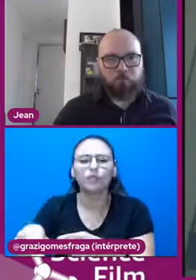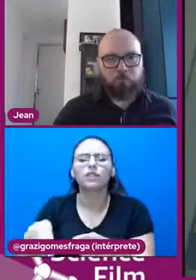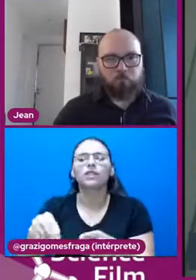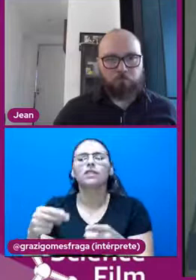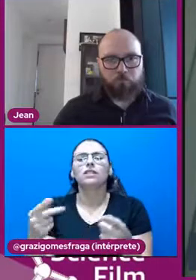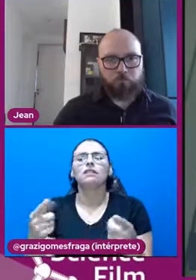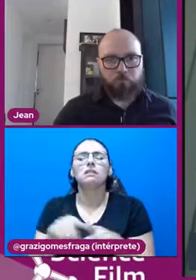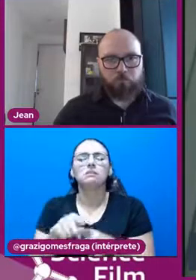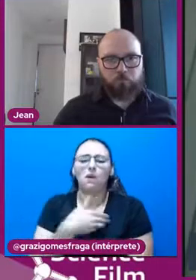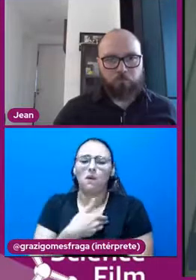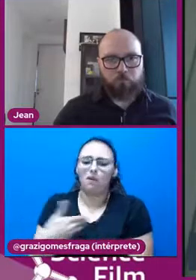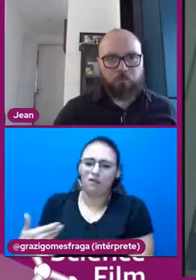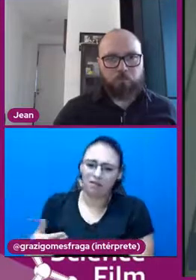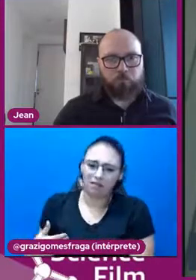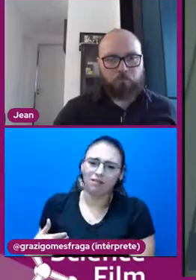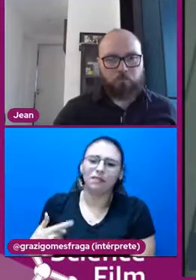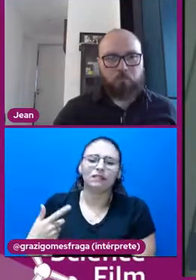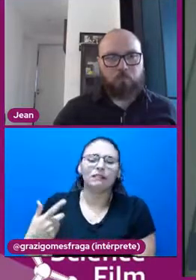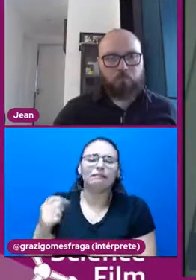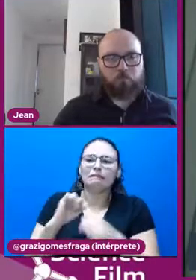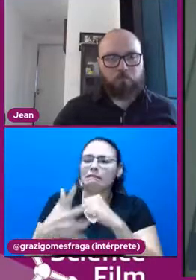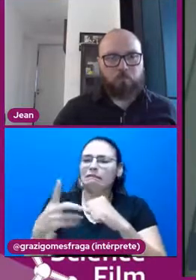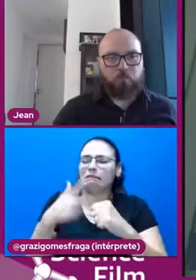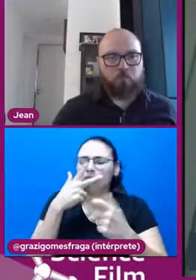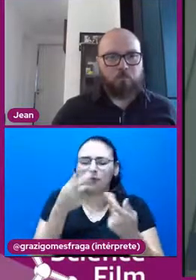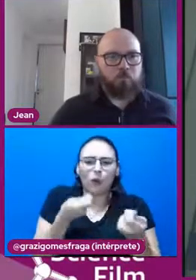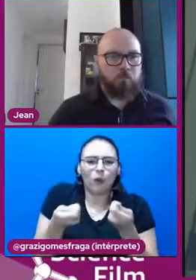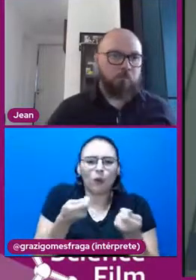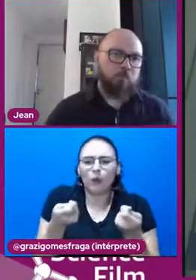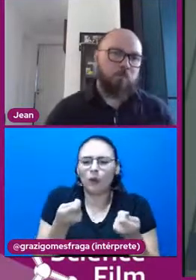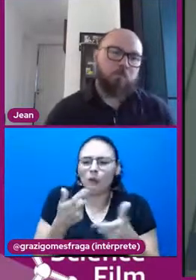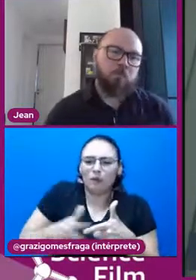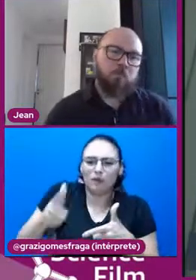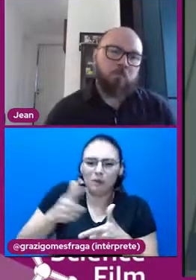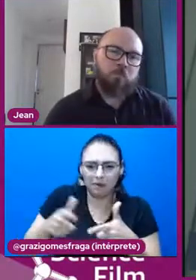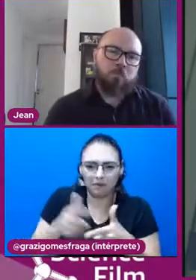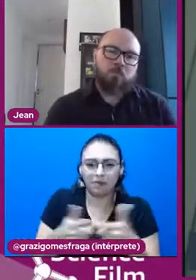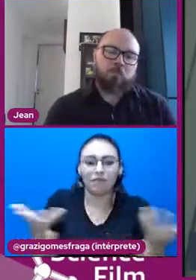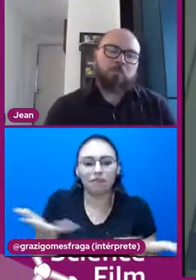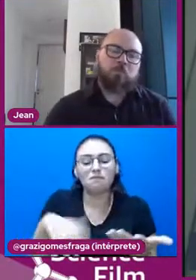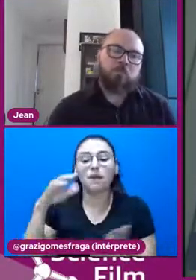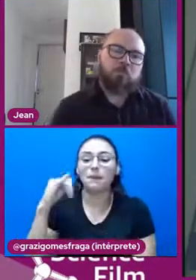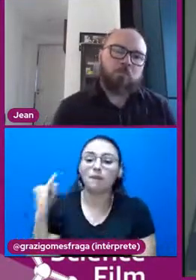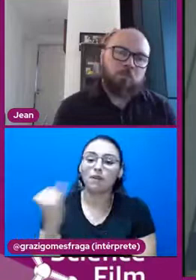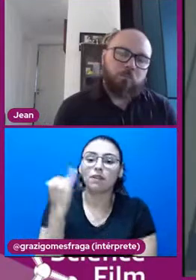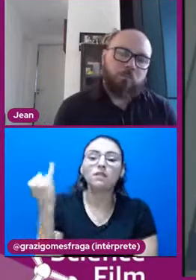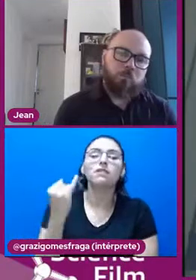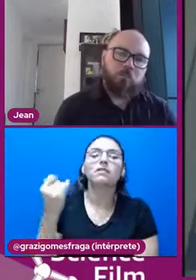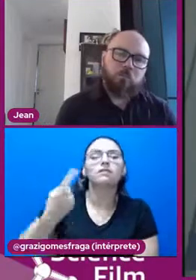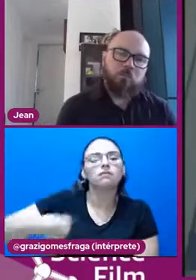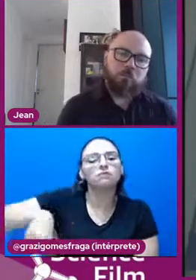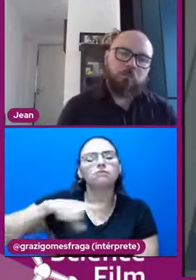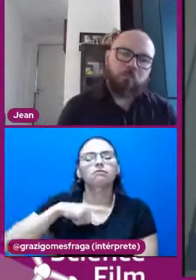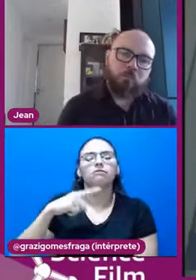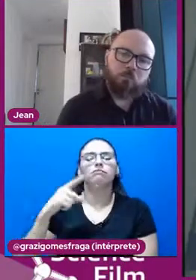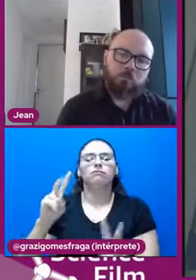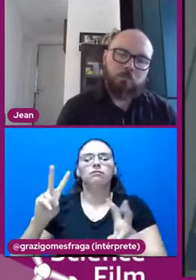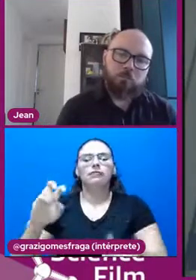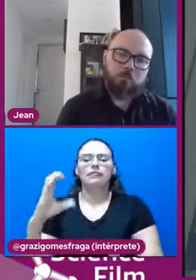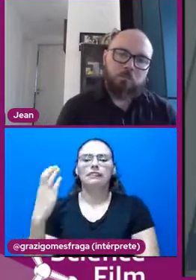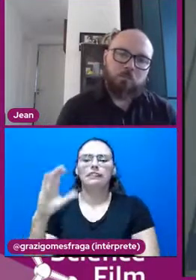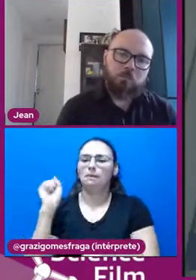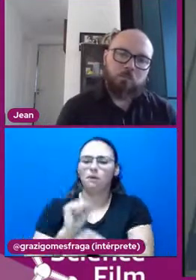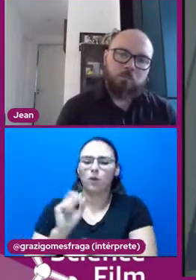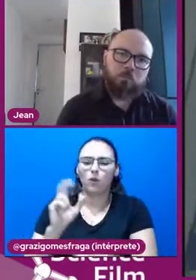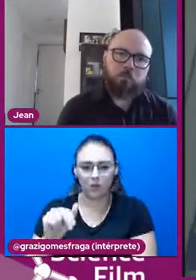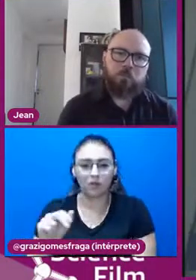a handling da pandemia. Então, mais crucial do que sempre informe crianças, e os jovens em particular, sobre ciência,